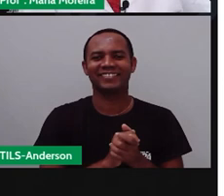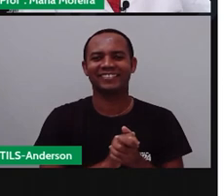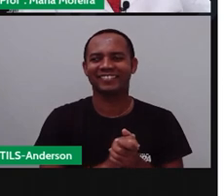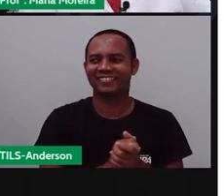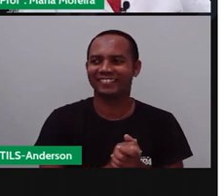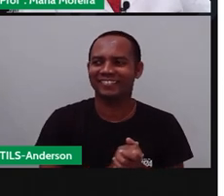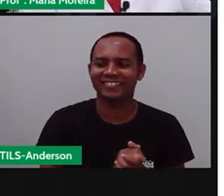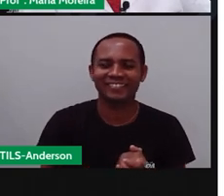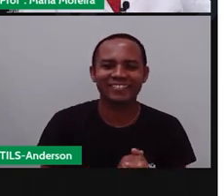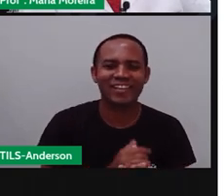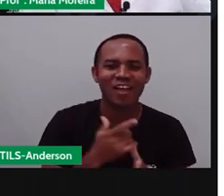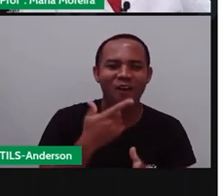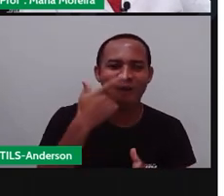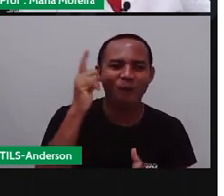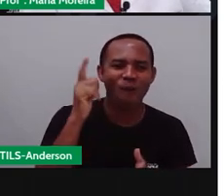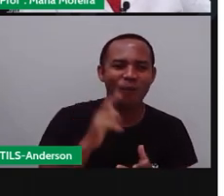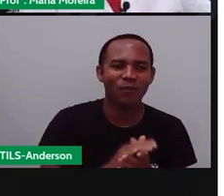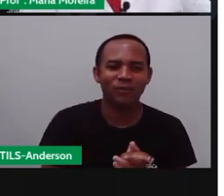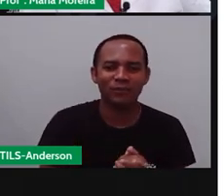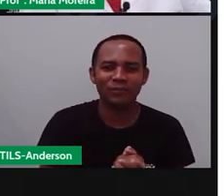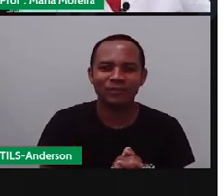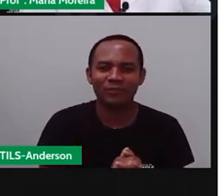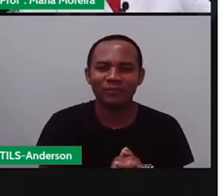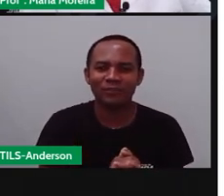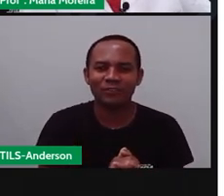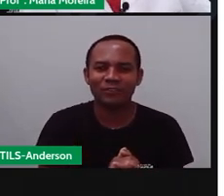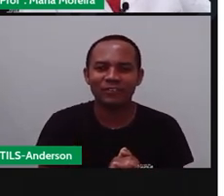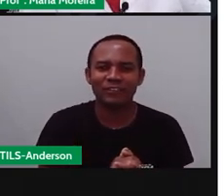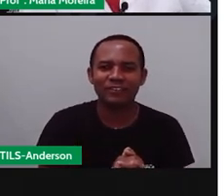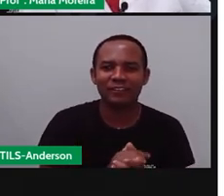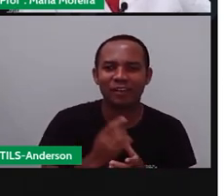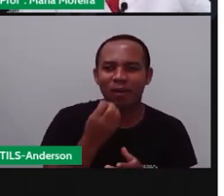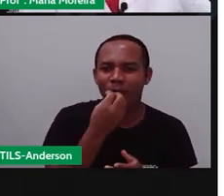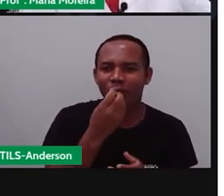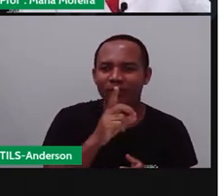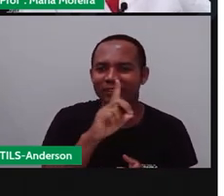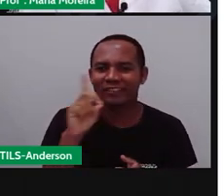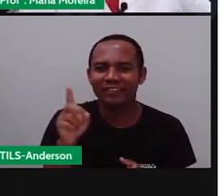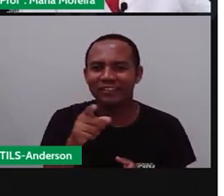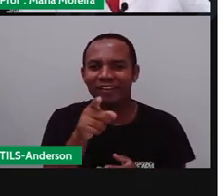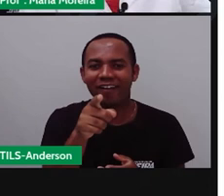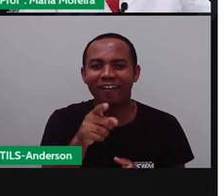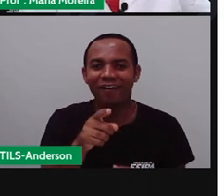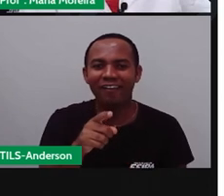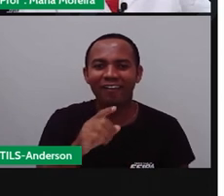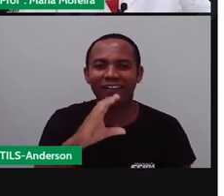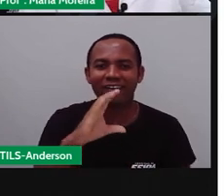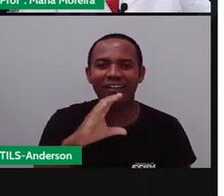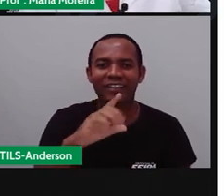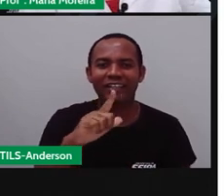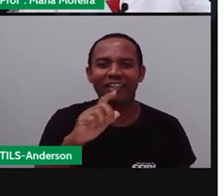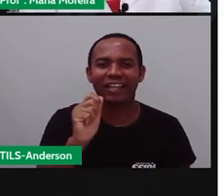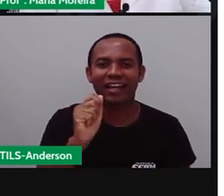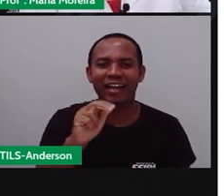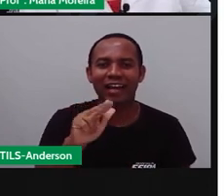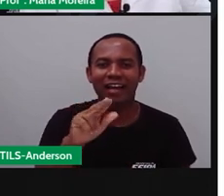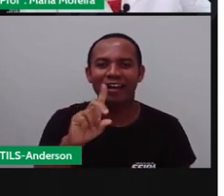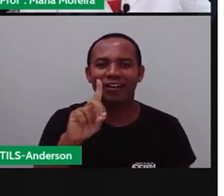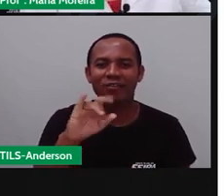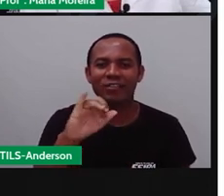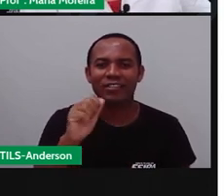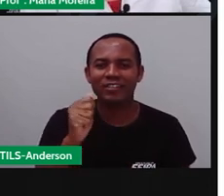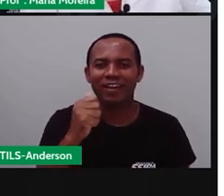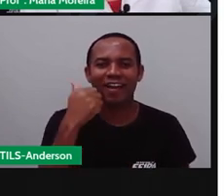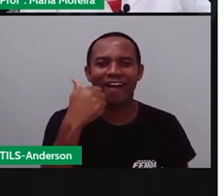Cláudia Ferreira, Duda e Biel, são os filhos dela. Bom dia pra todos. Bom dia, Eduarda. Bom dia, Biel. Bom